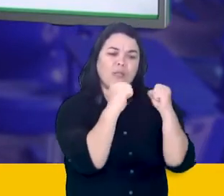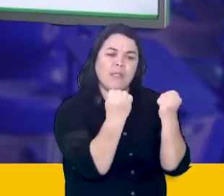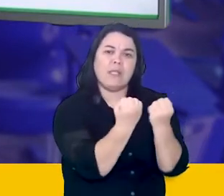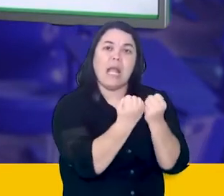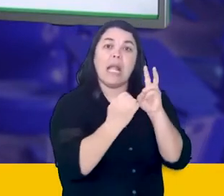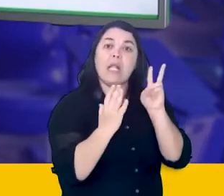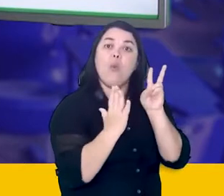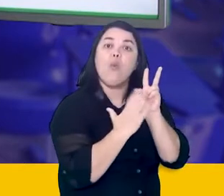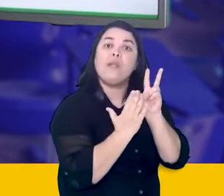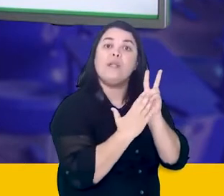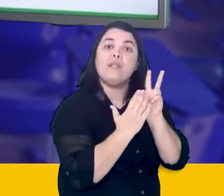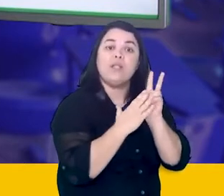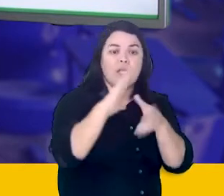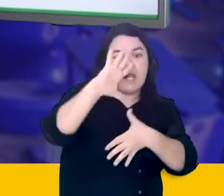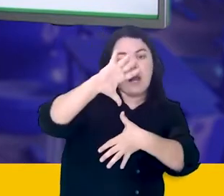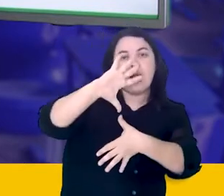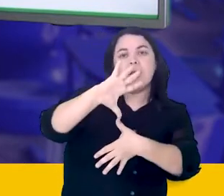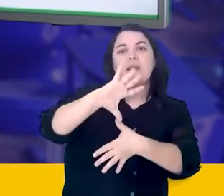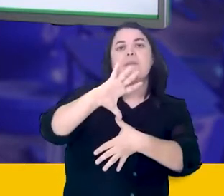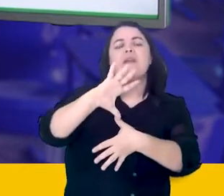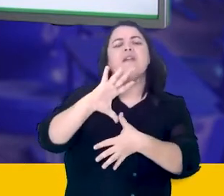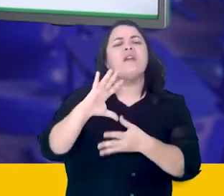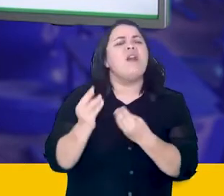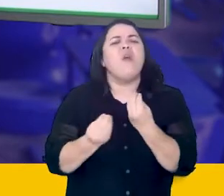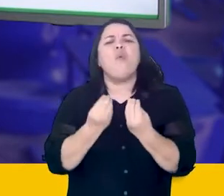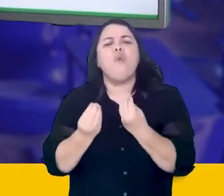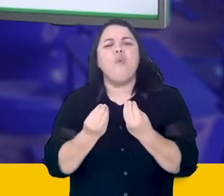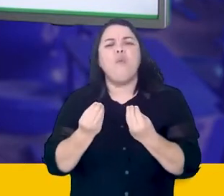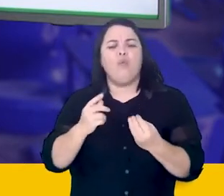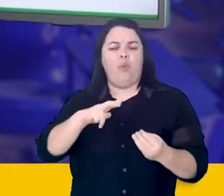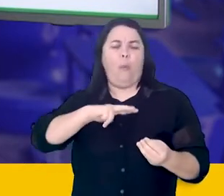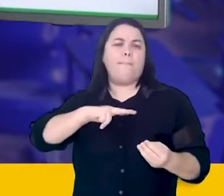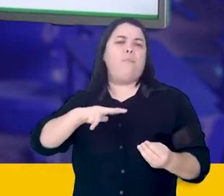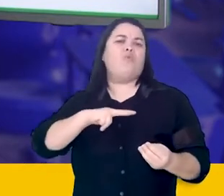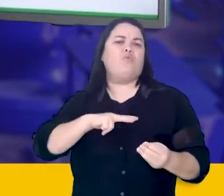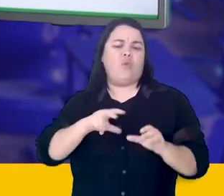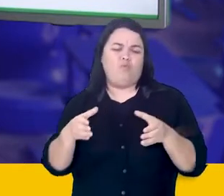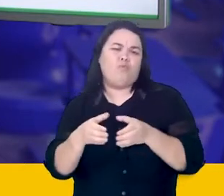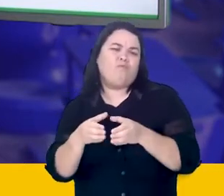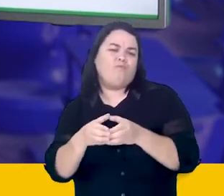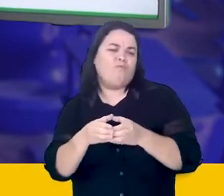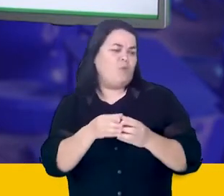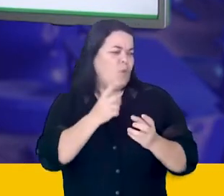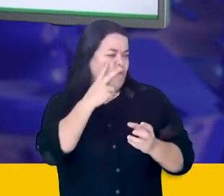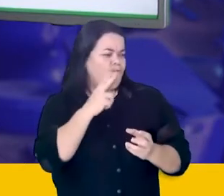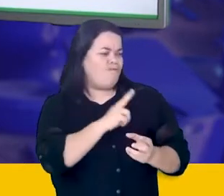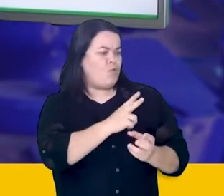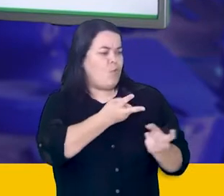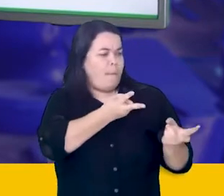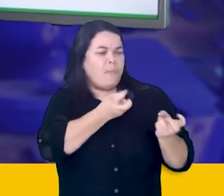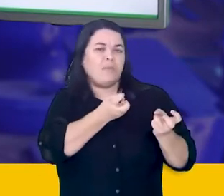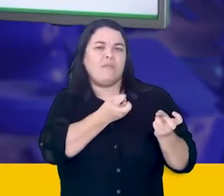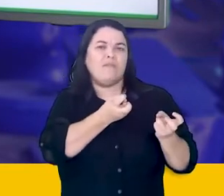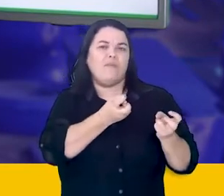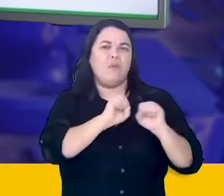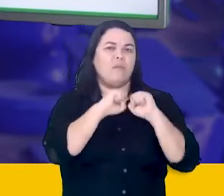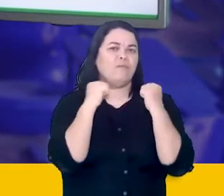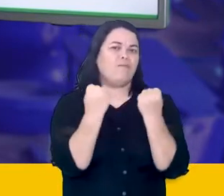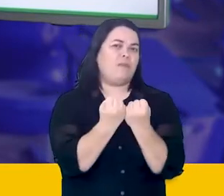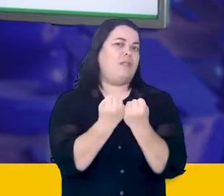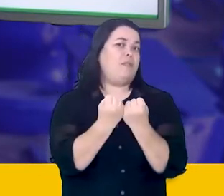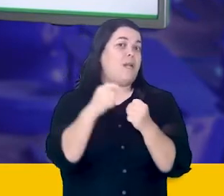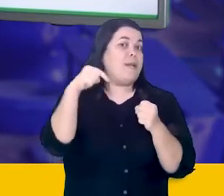portugueses observaram a população indígena aqui no Brasil. Será que foi com um olhar de igualdade de fato? Será que foi